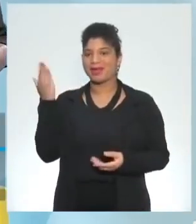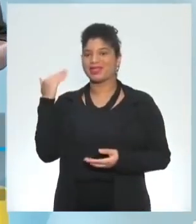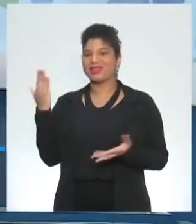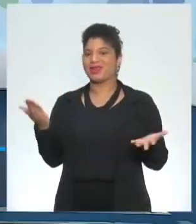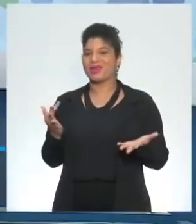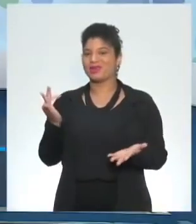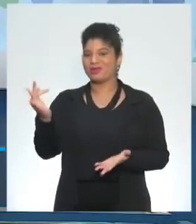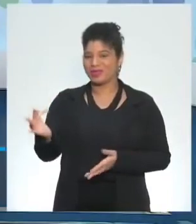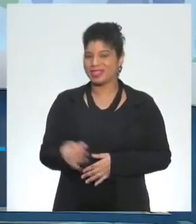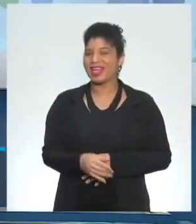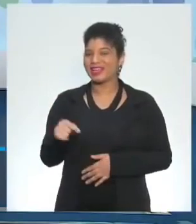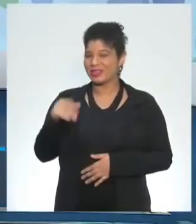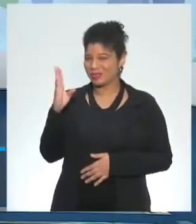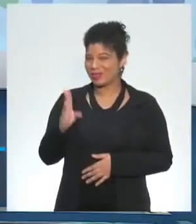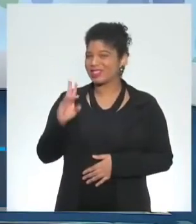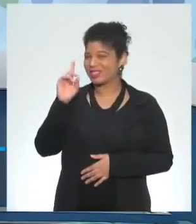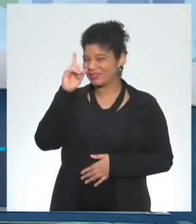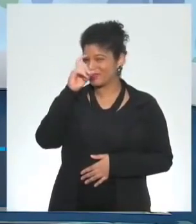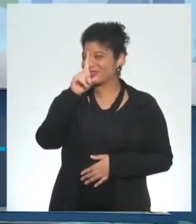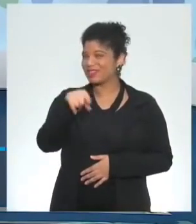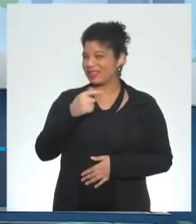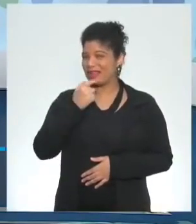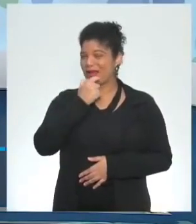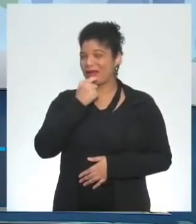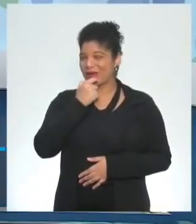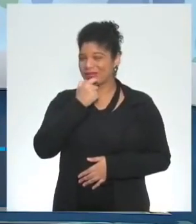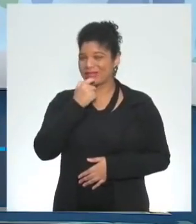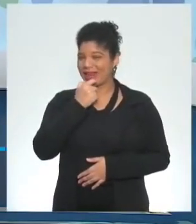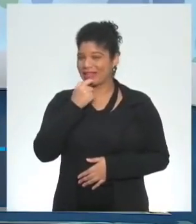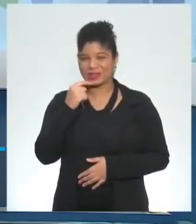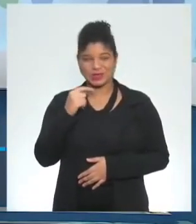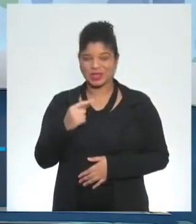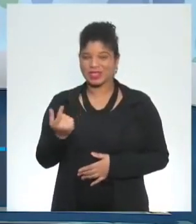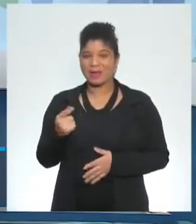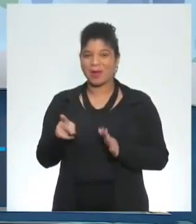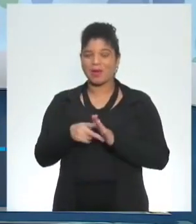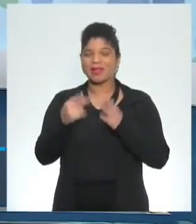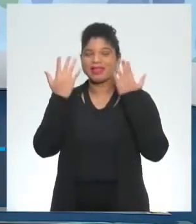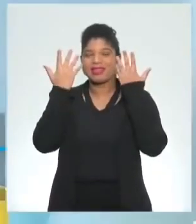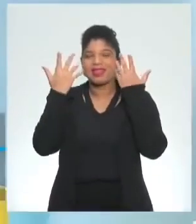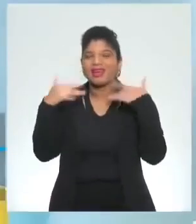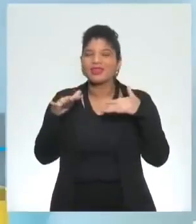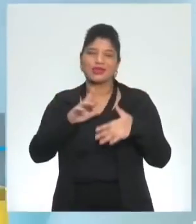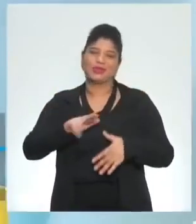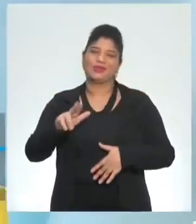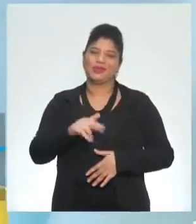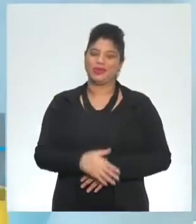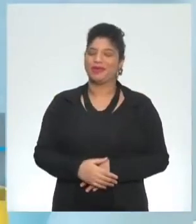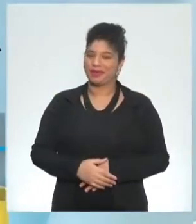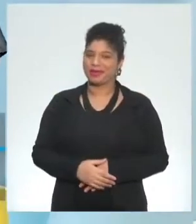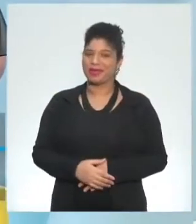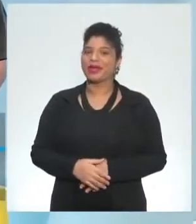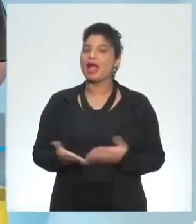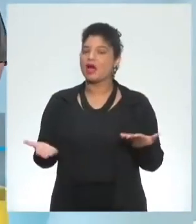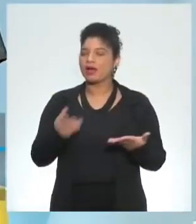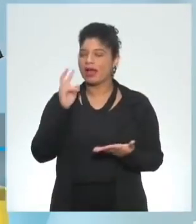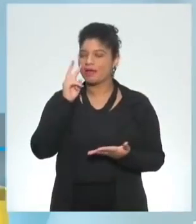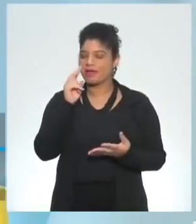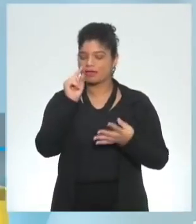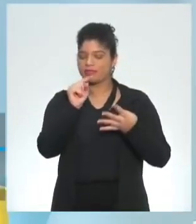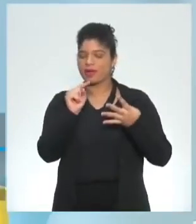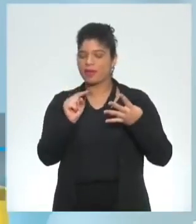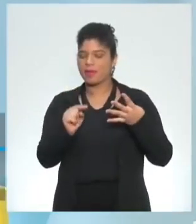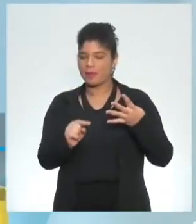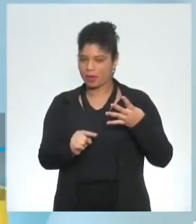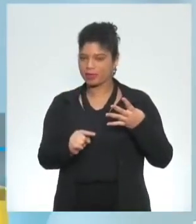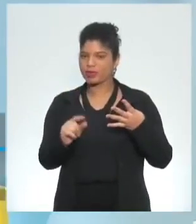português nós brasileiros é um tempo verbal que acaba complicando que nós não temos na nossa língua mas a gente vai dar uma olhada nele com mais